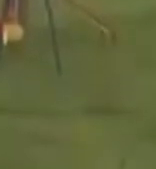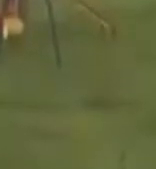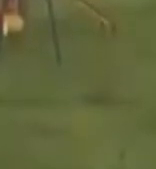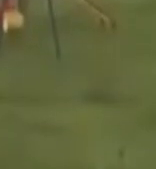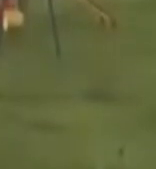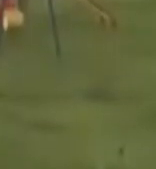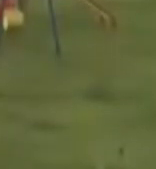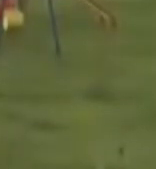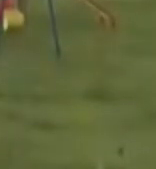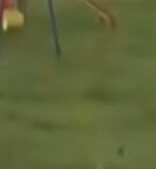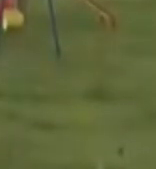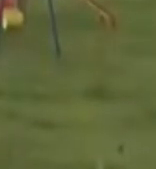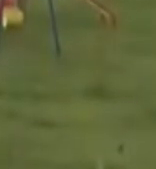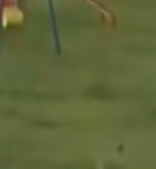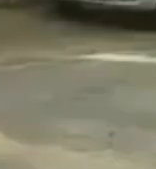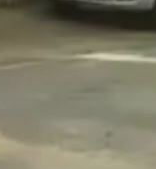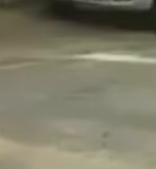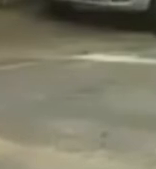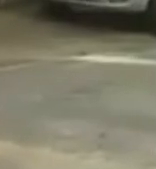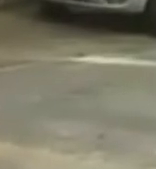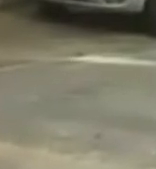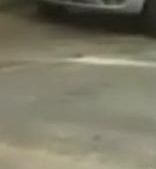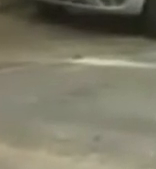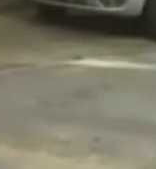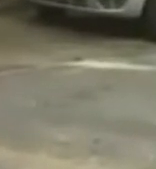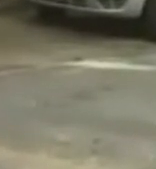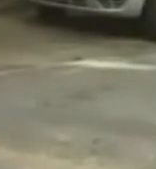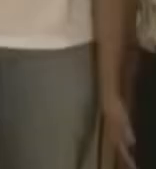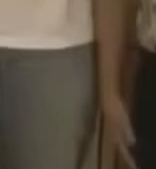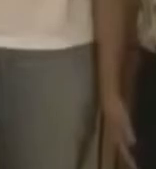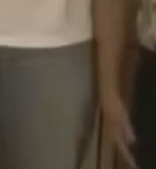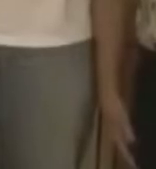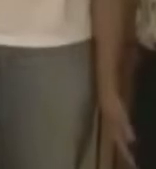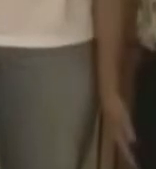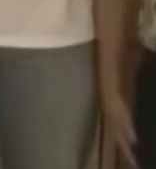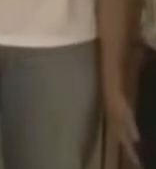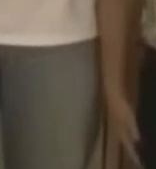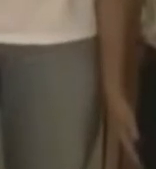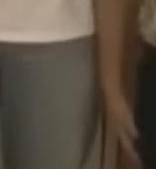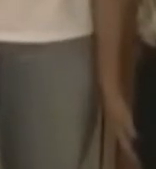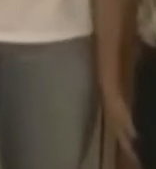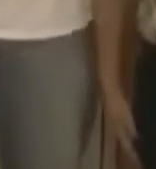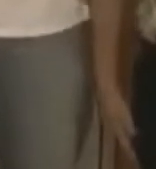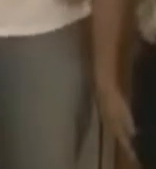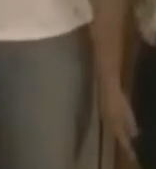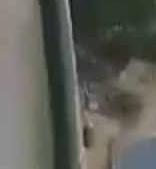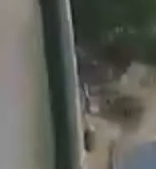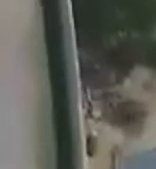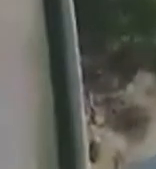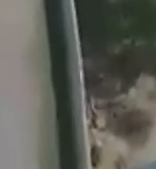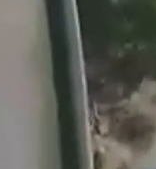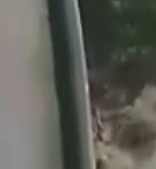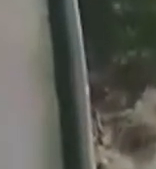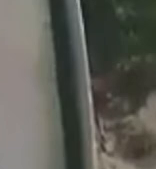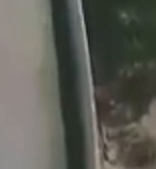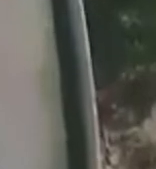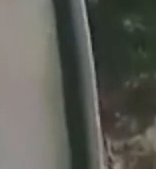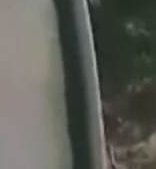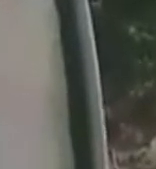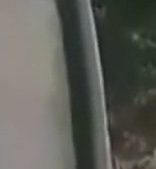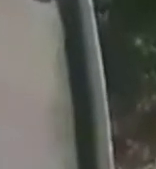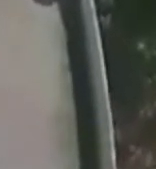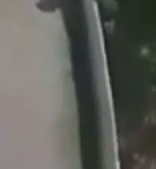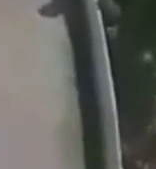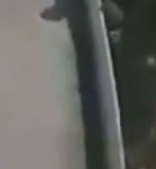Infância, no Belchior Central, e o CDI Mercedes Melato Beduski, no bairro Bateias. Uma nova sede da